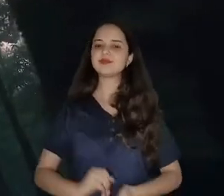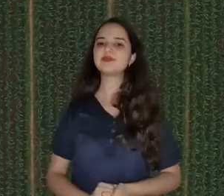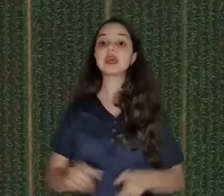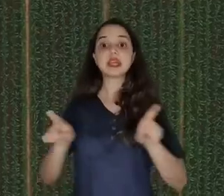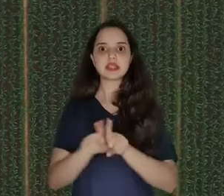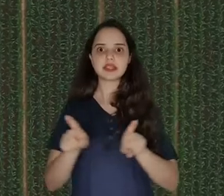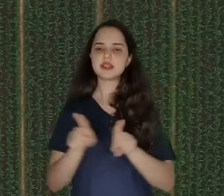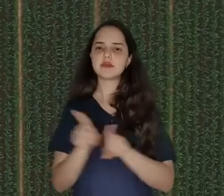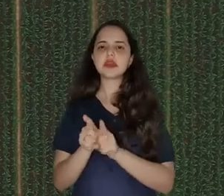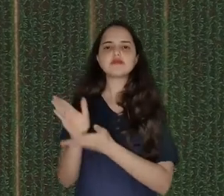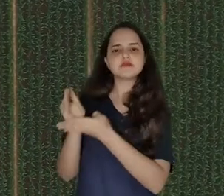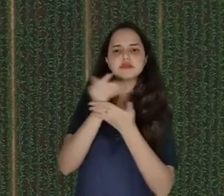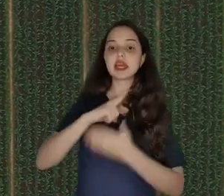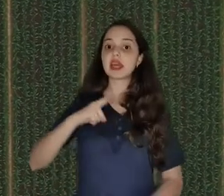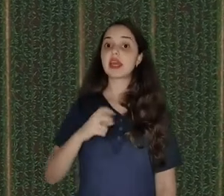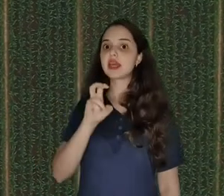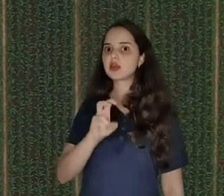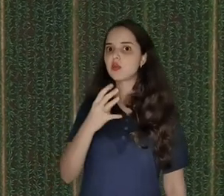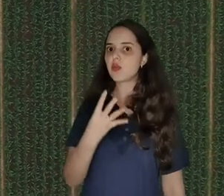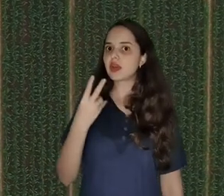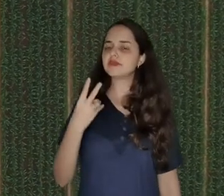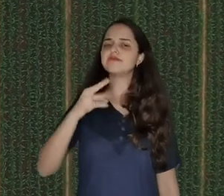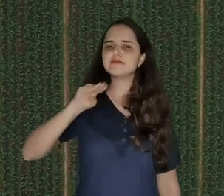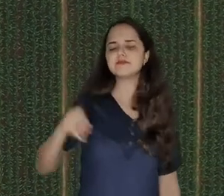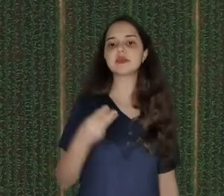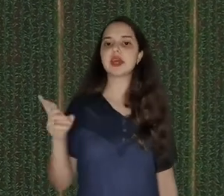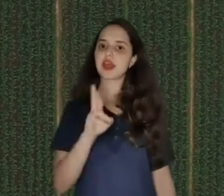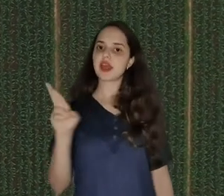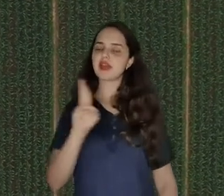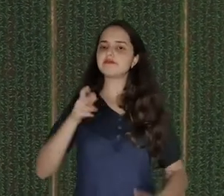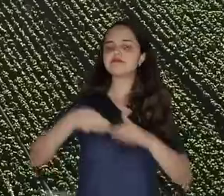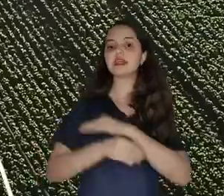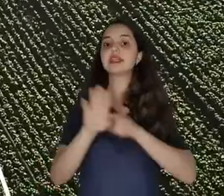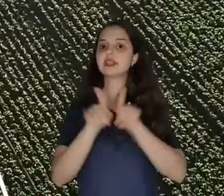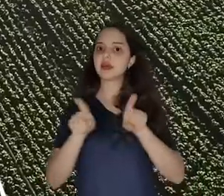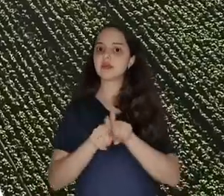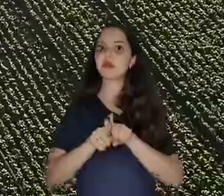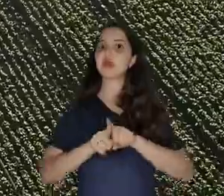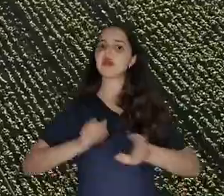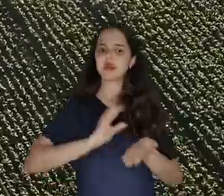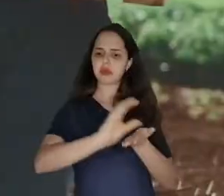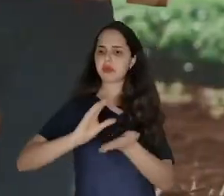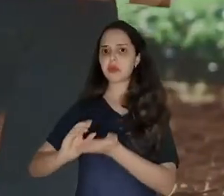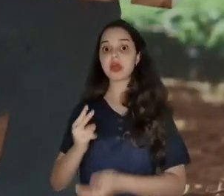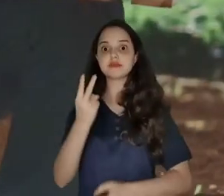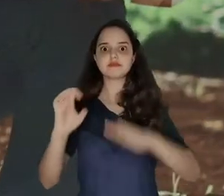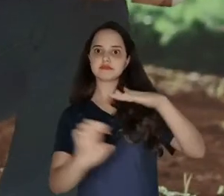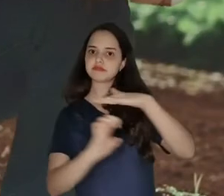em 2021. Além de captar 542 milhões de reais no fundo de impacto e investir em duas empresas,